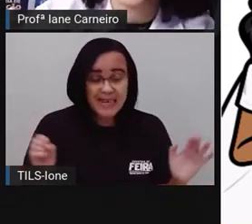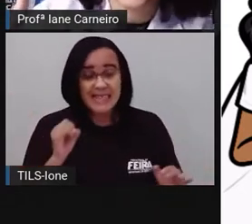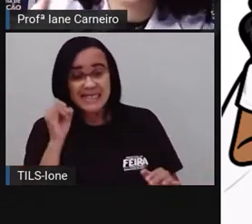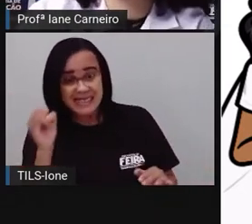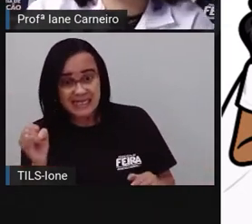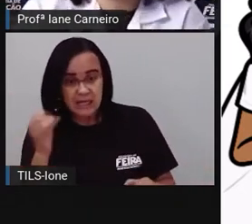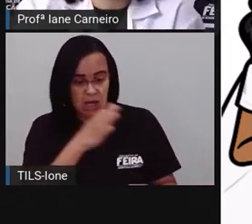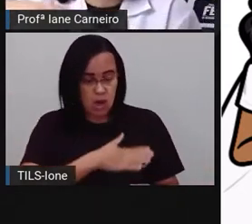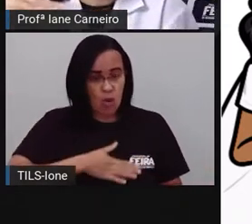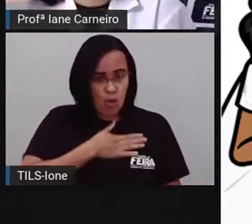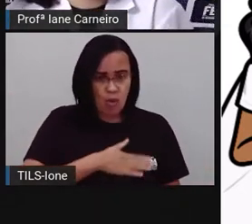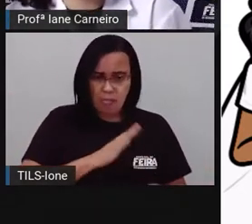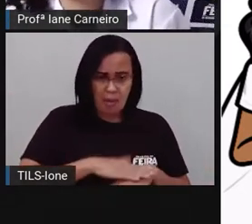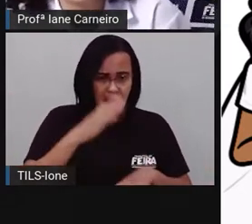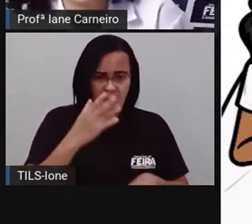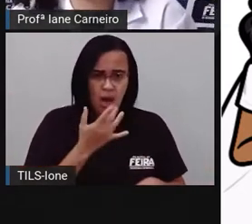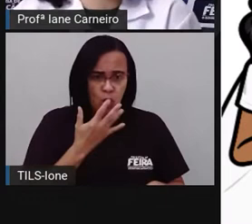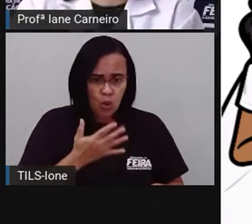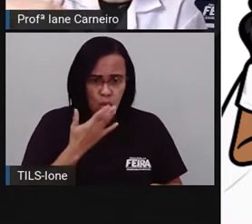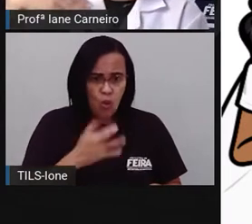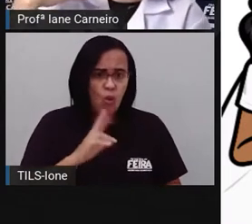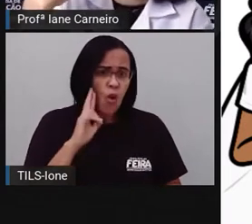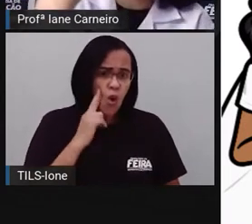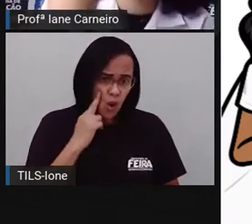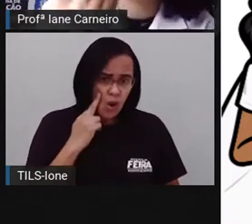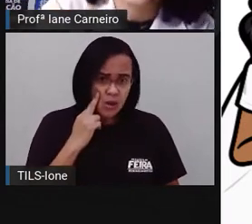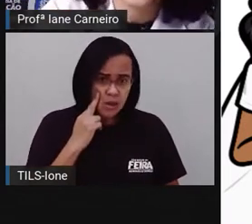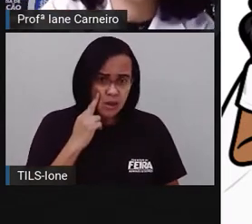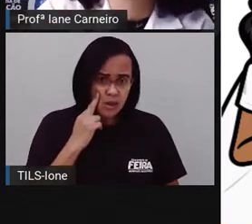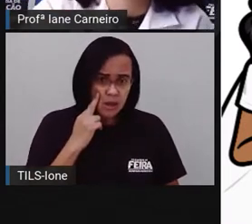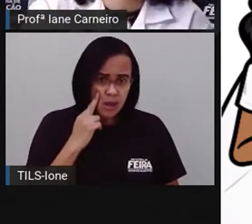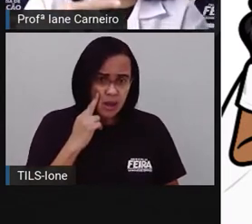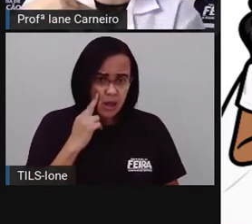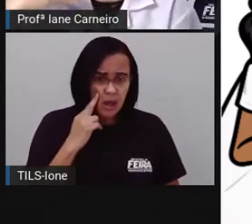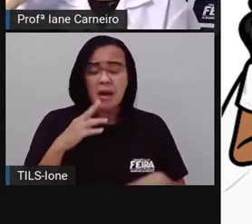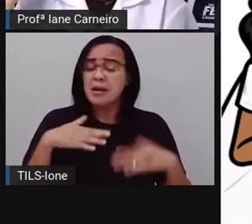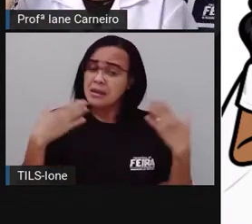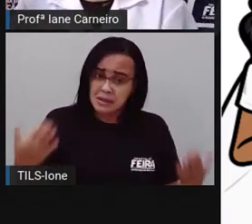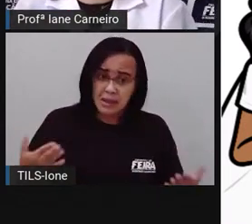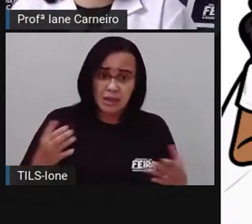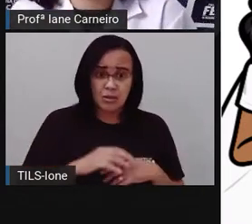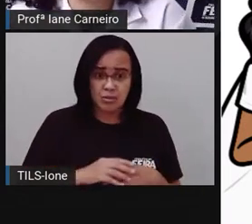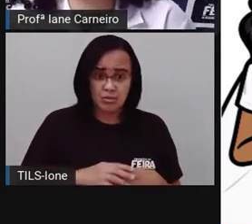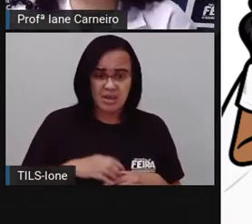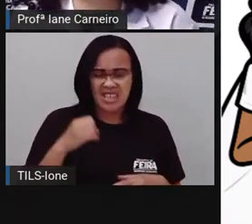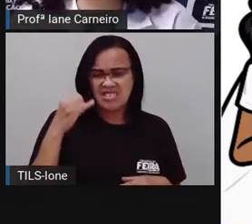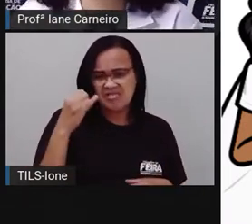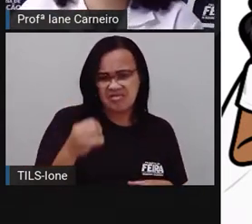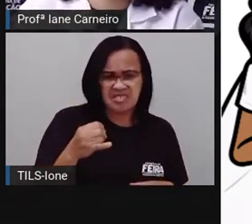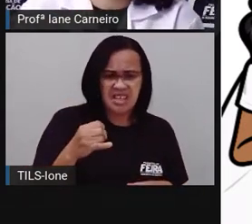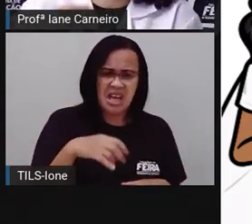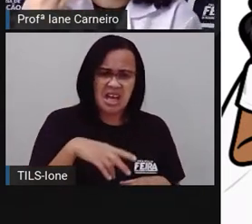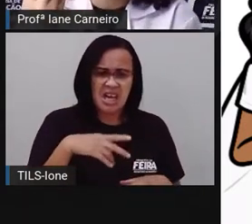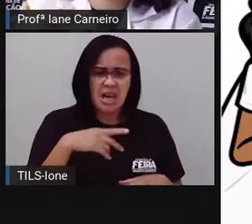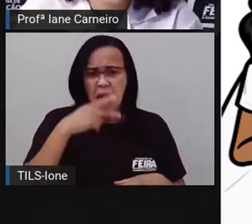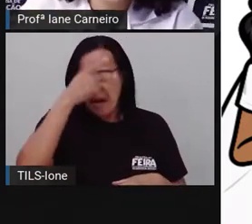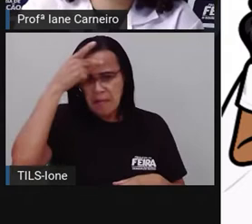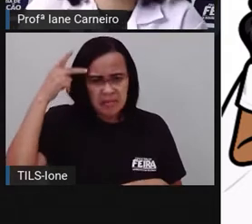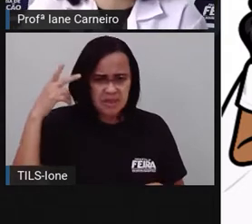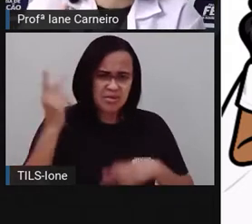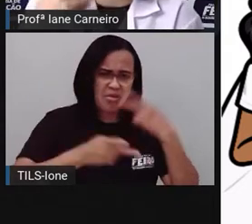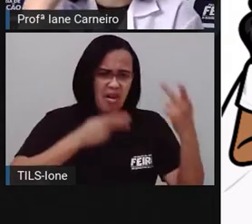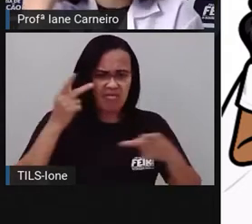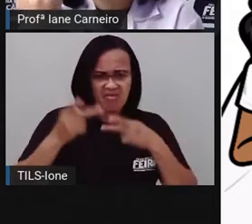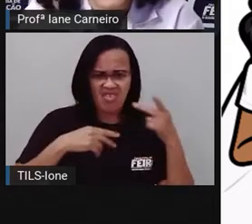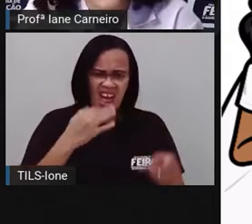dissessem que era sem graça, desbotado, que não era uma cor avançada, né? Então, o que importa,